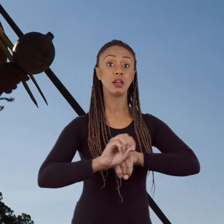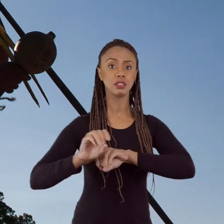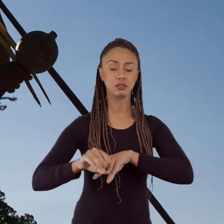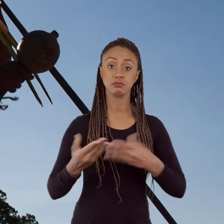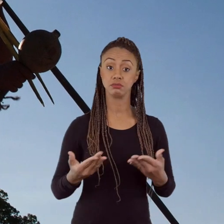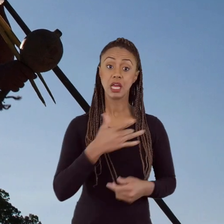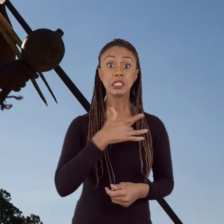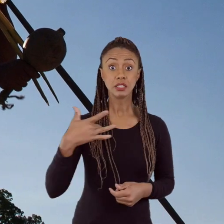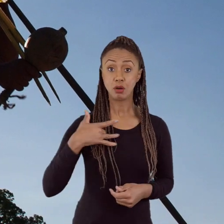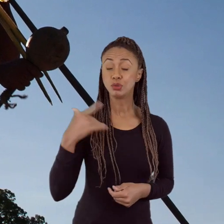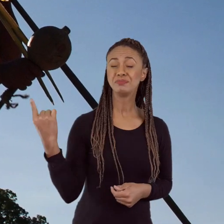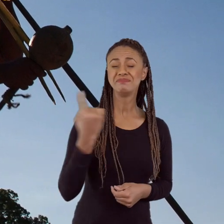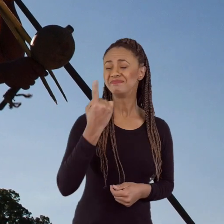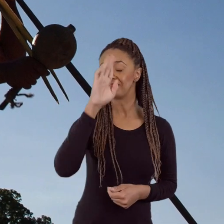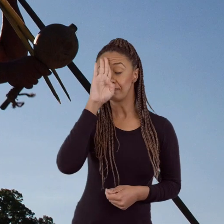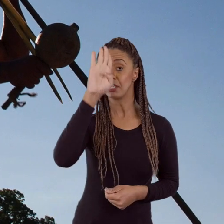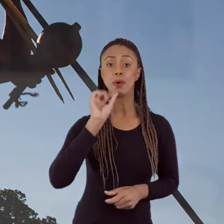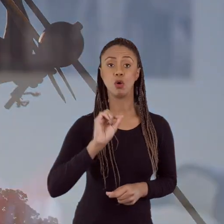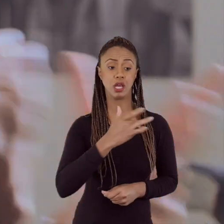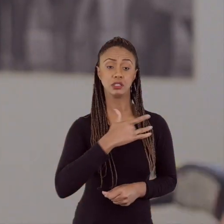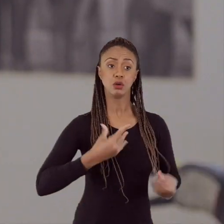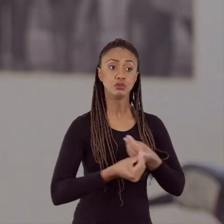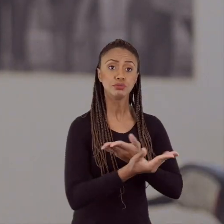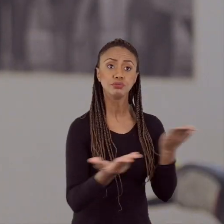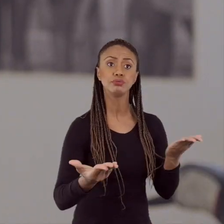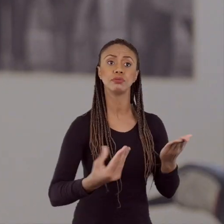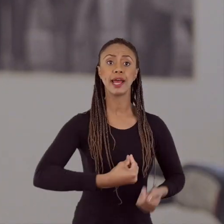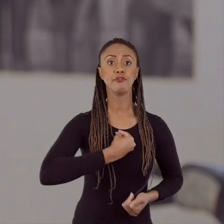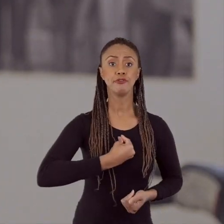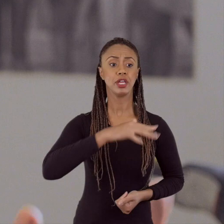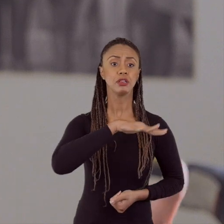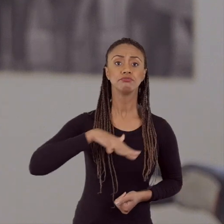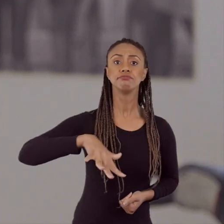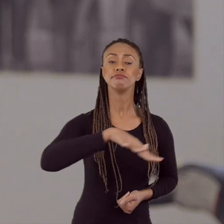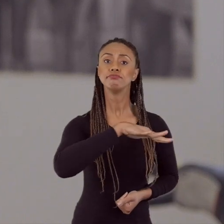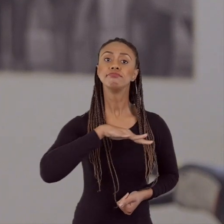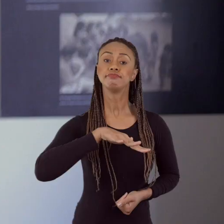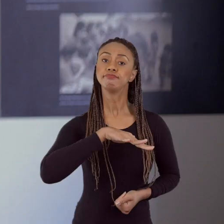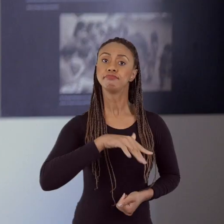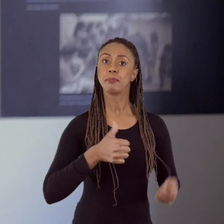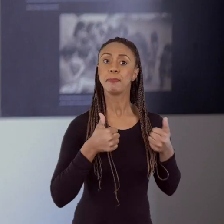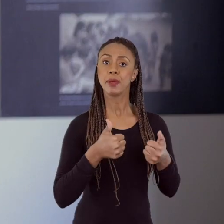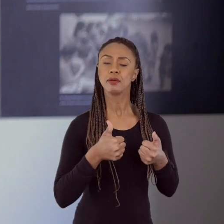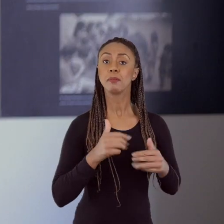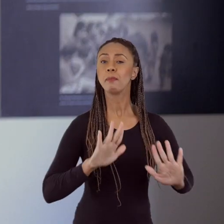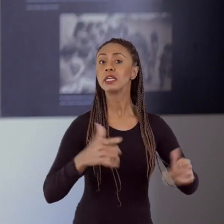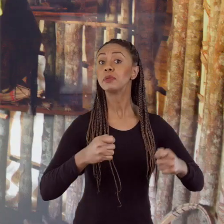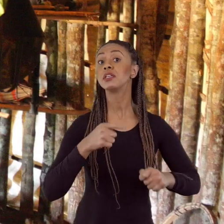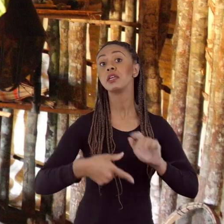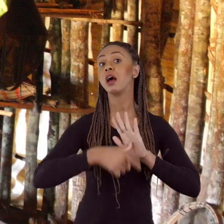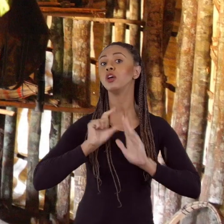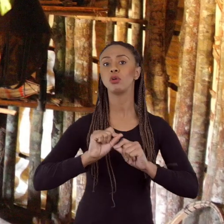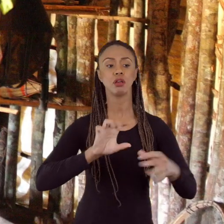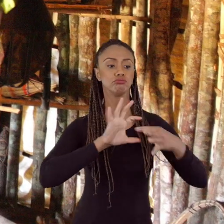com saúde é, antes de mais nada, promover a saúde, promover condições saudáveis de vida, promover ambientes saudáveis. E para você fazer isso, você tem